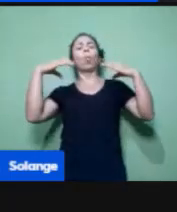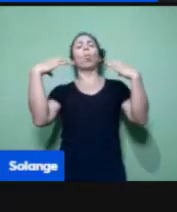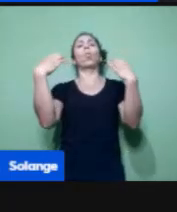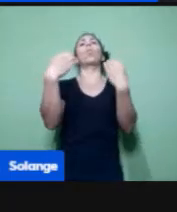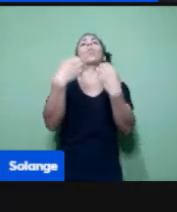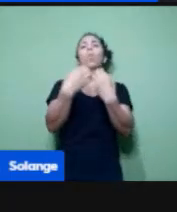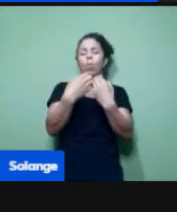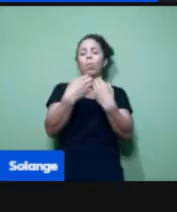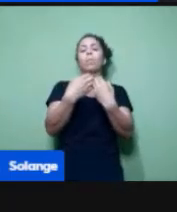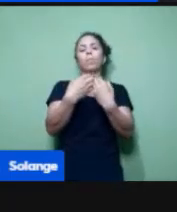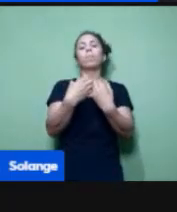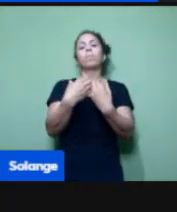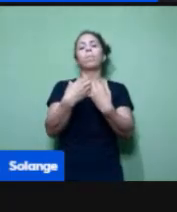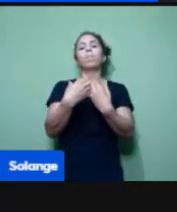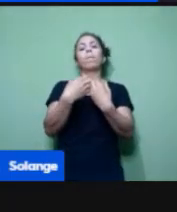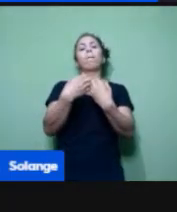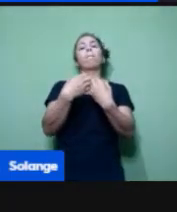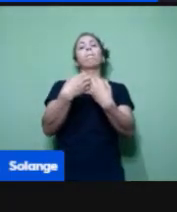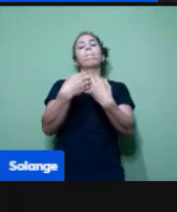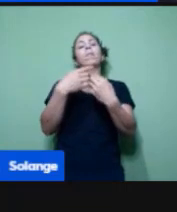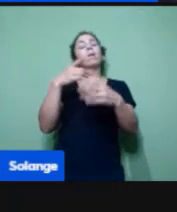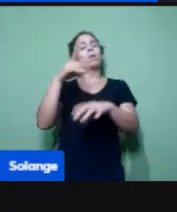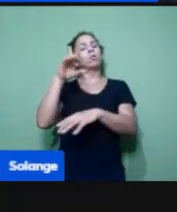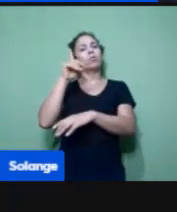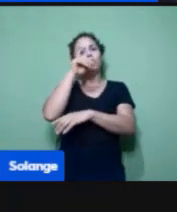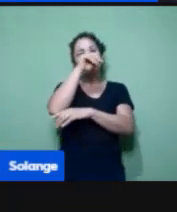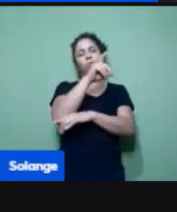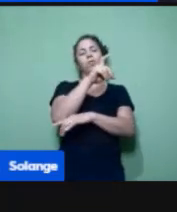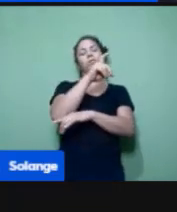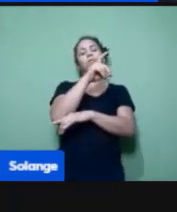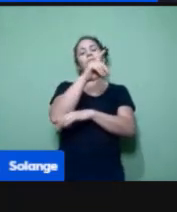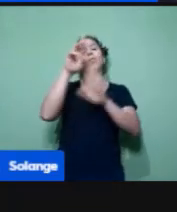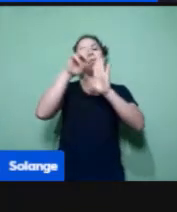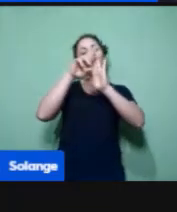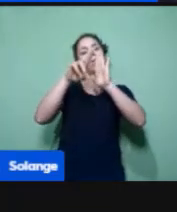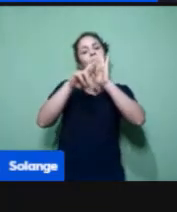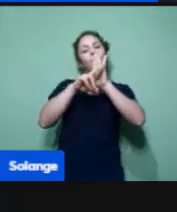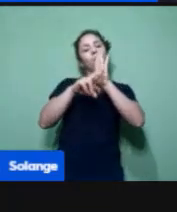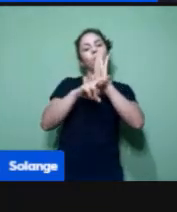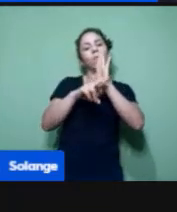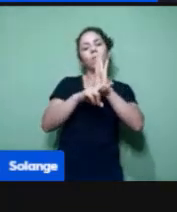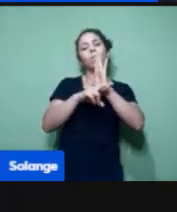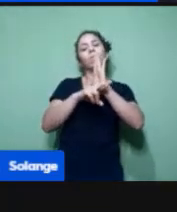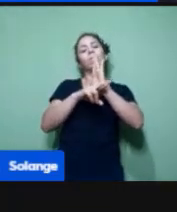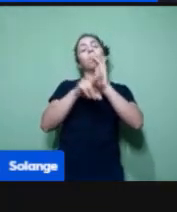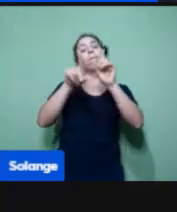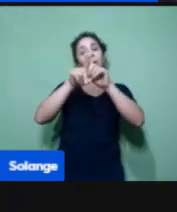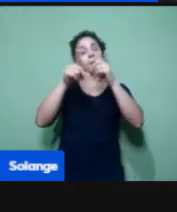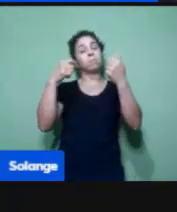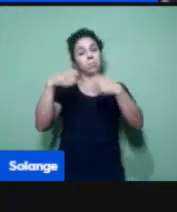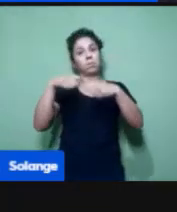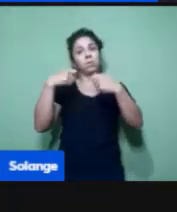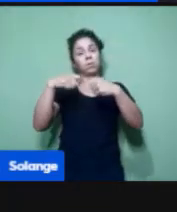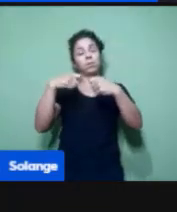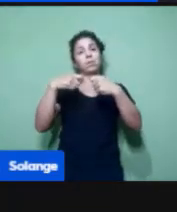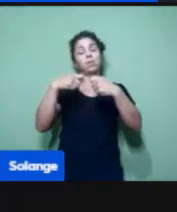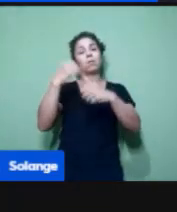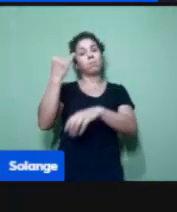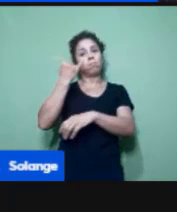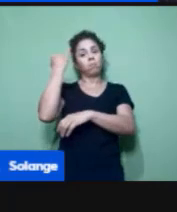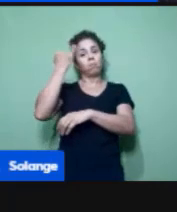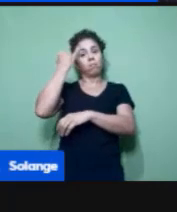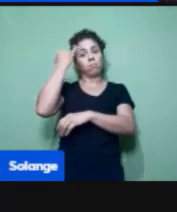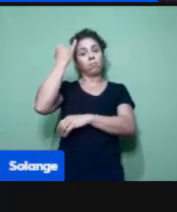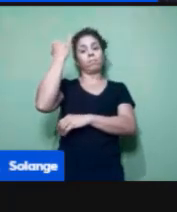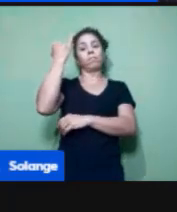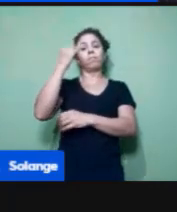que aparenta ser essas rotinas, elas precisam ser feitas nesse momento, tá? Se dirigir à quadra com distanciamento,